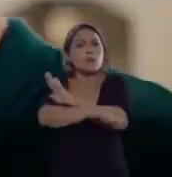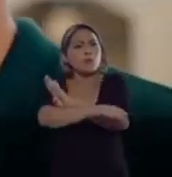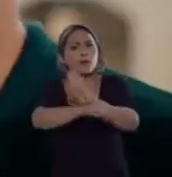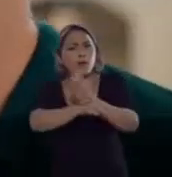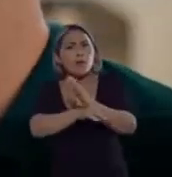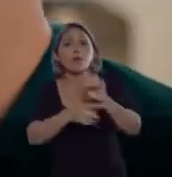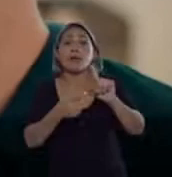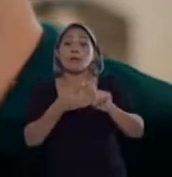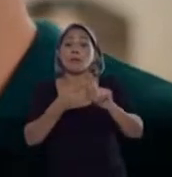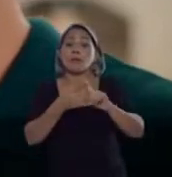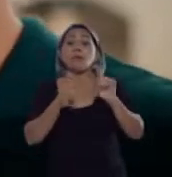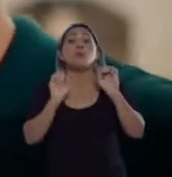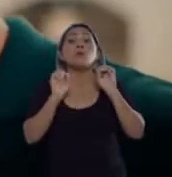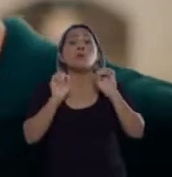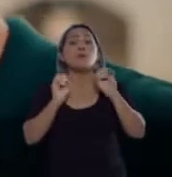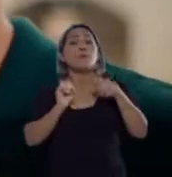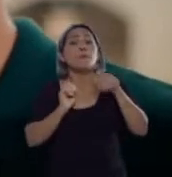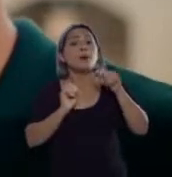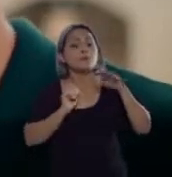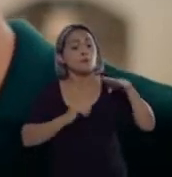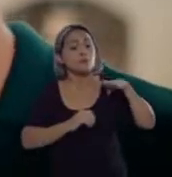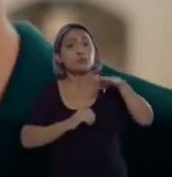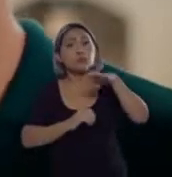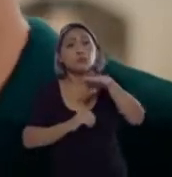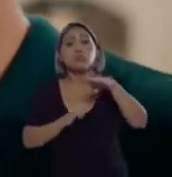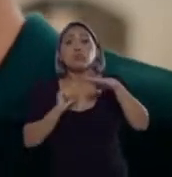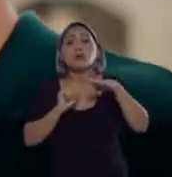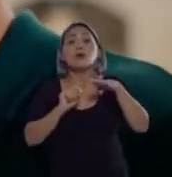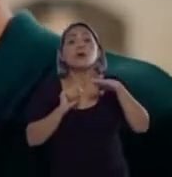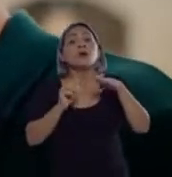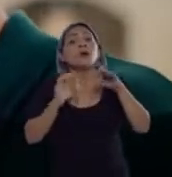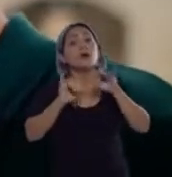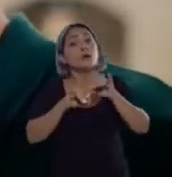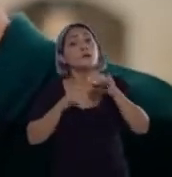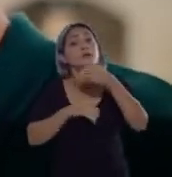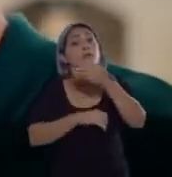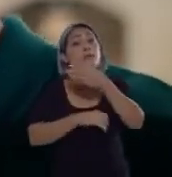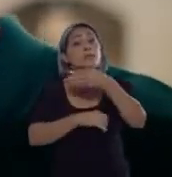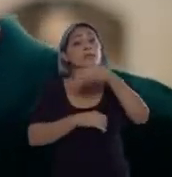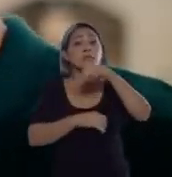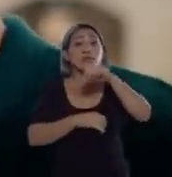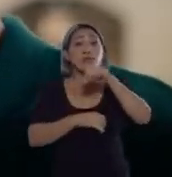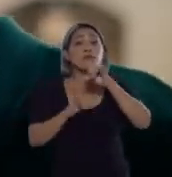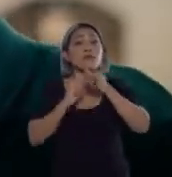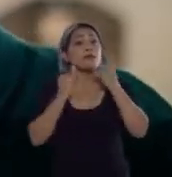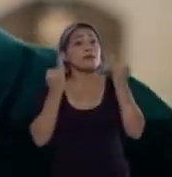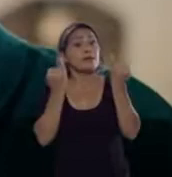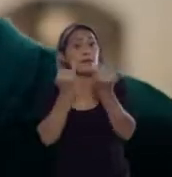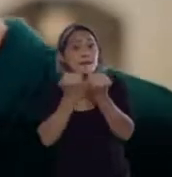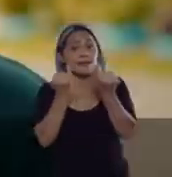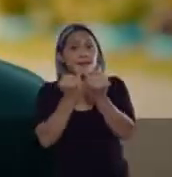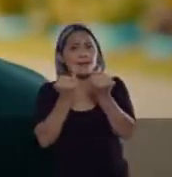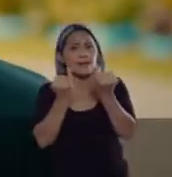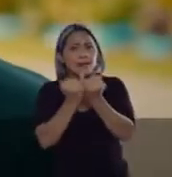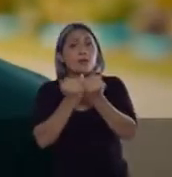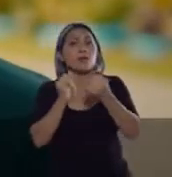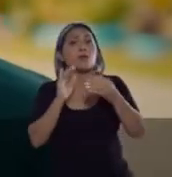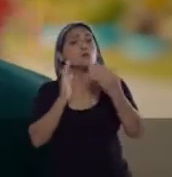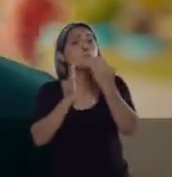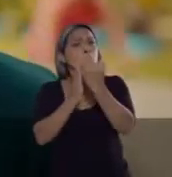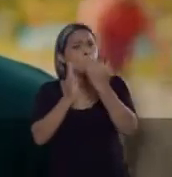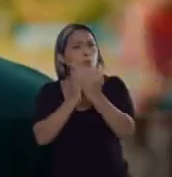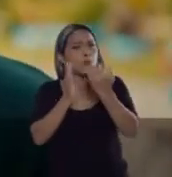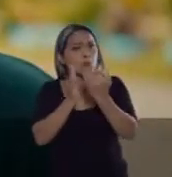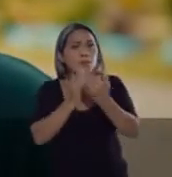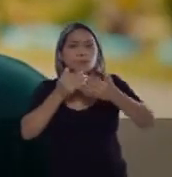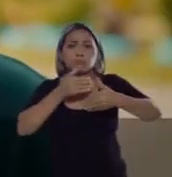bairros. Também vamos aumentar a frota de castramóveis e levar o atendimento para as nossas 39 ilhas. Nosso programa de